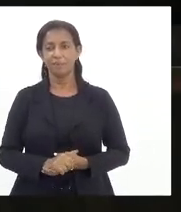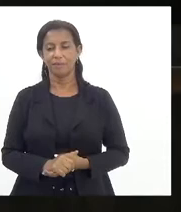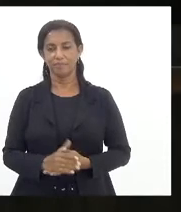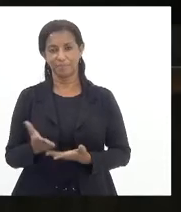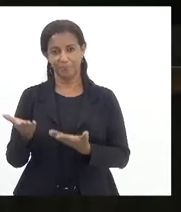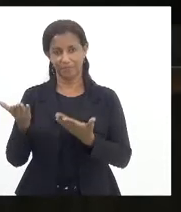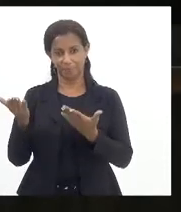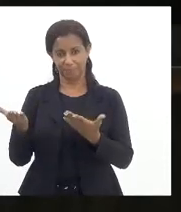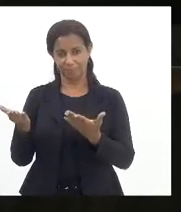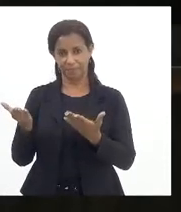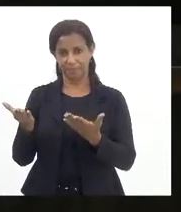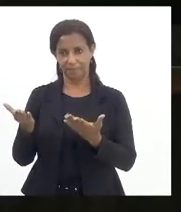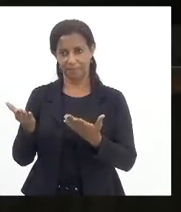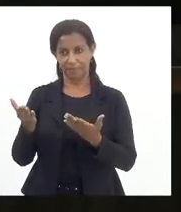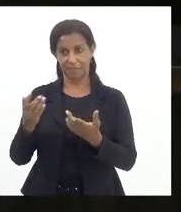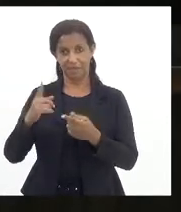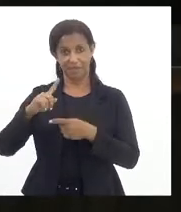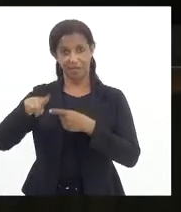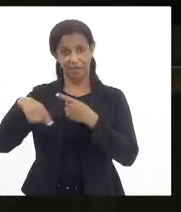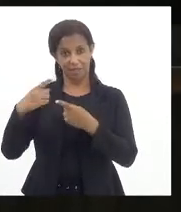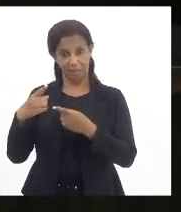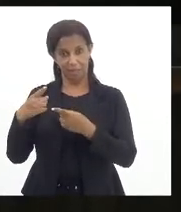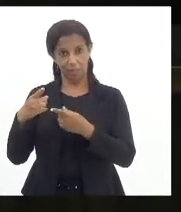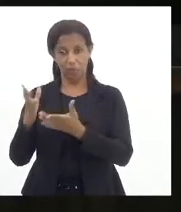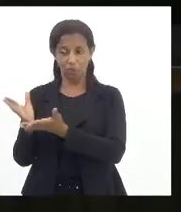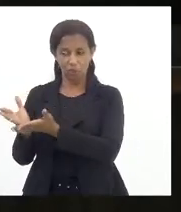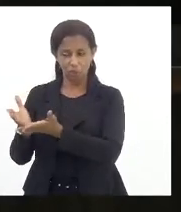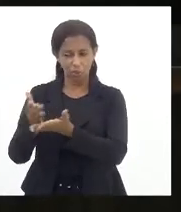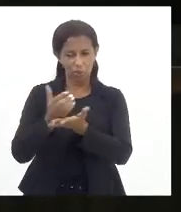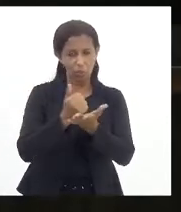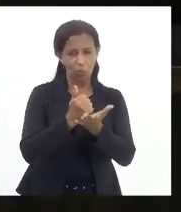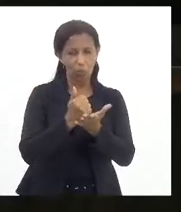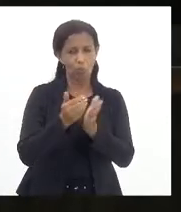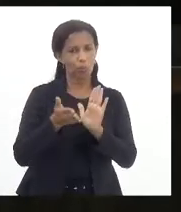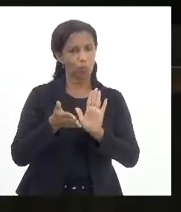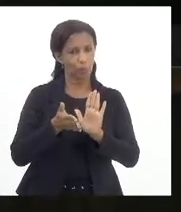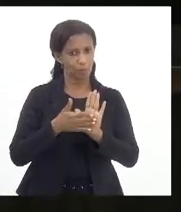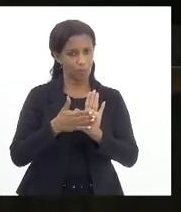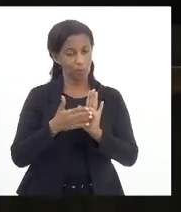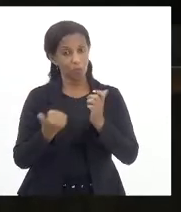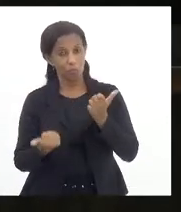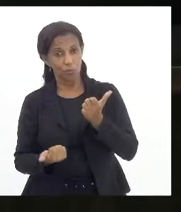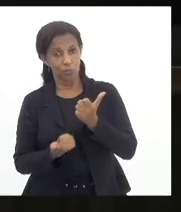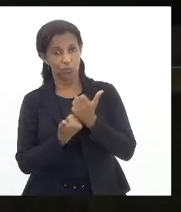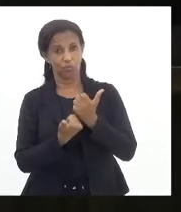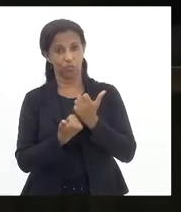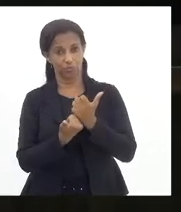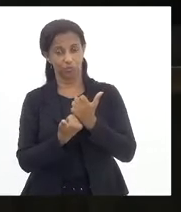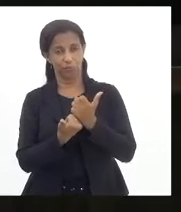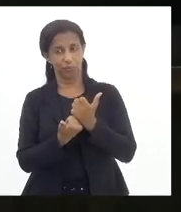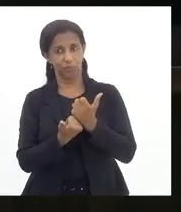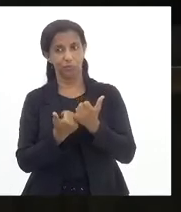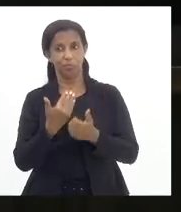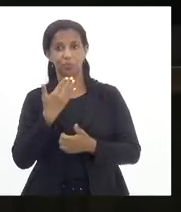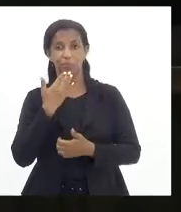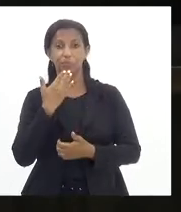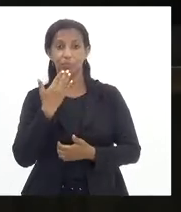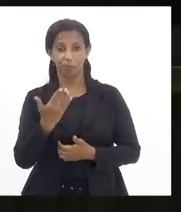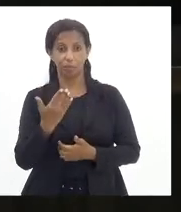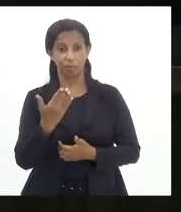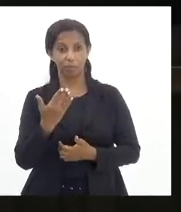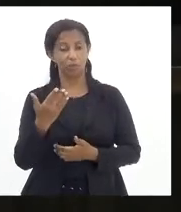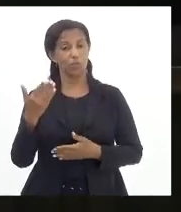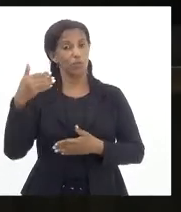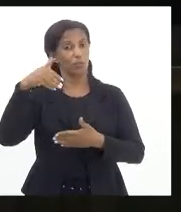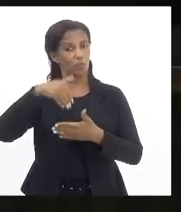depois de colhidos pareceres no substitutivo aí pedir votação nominal